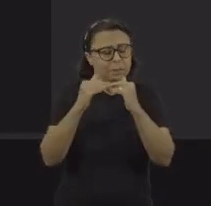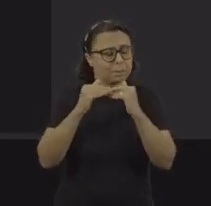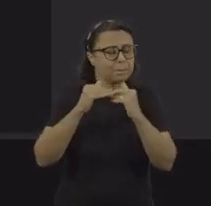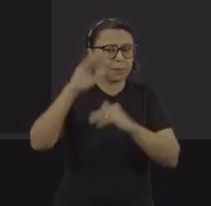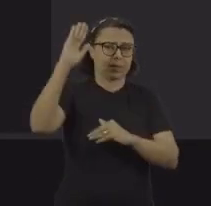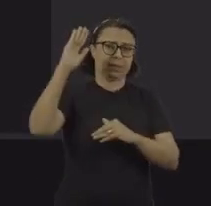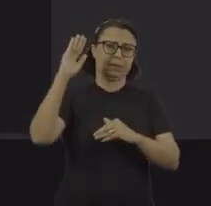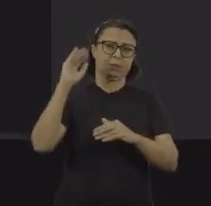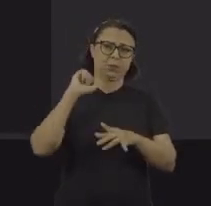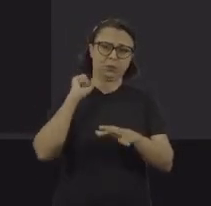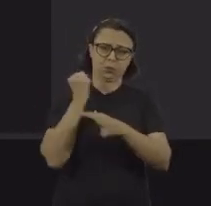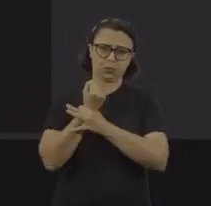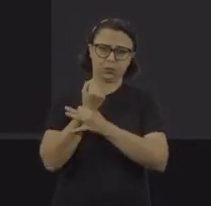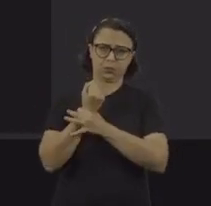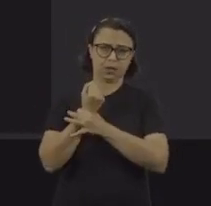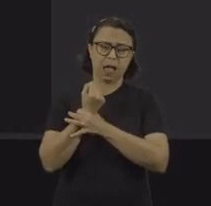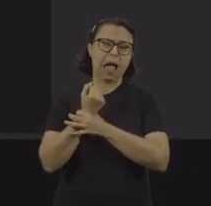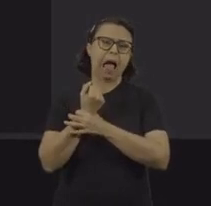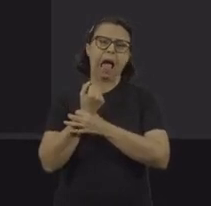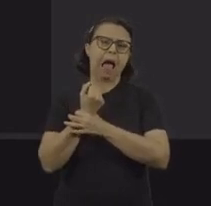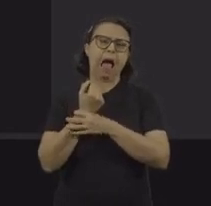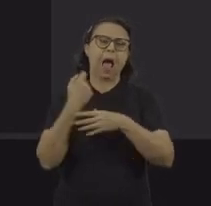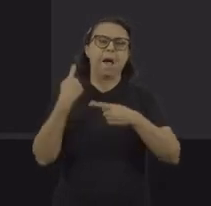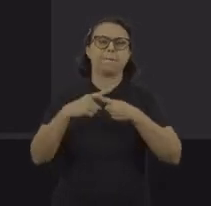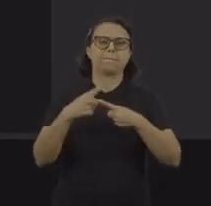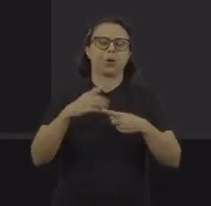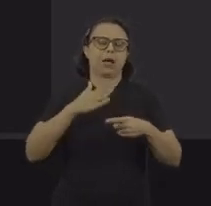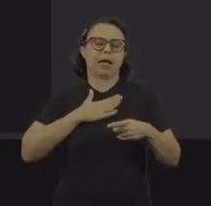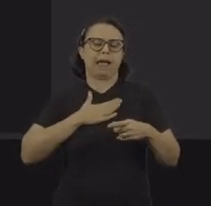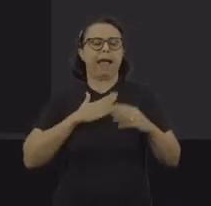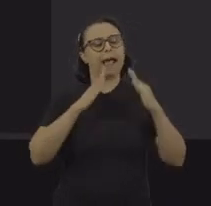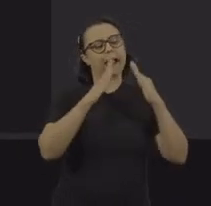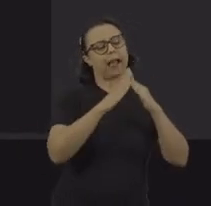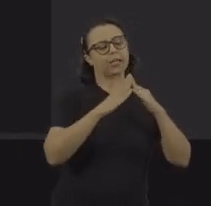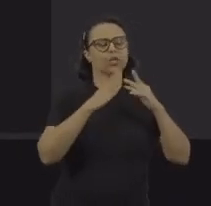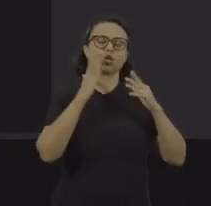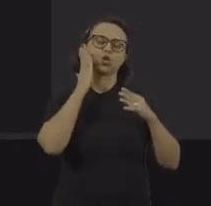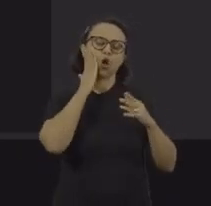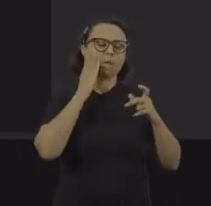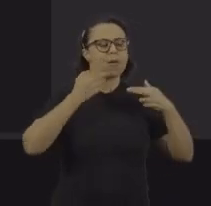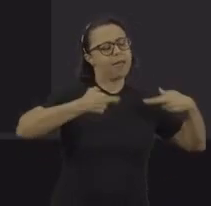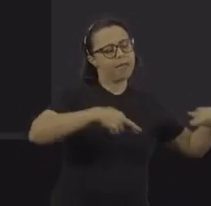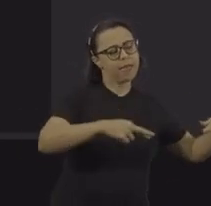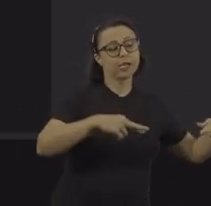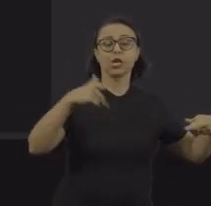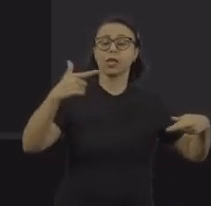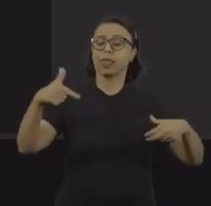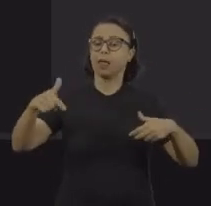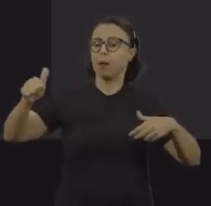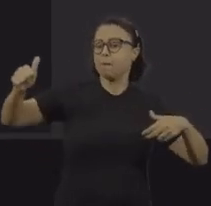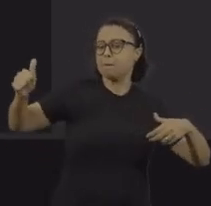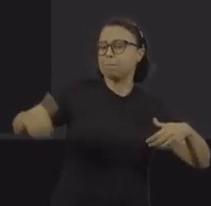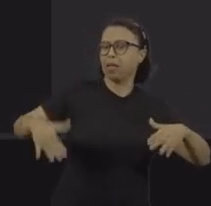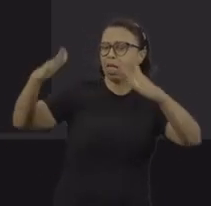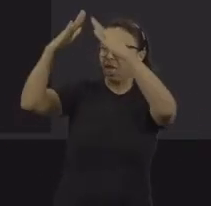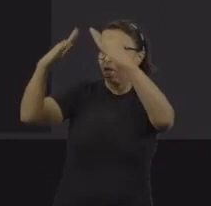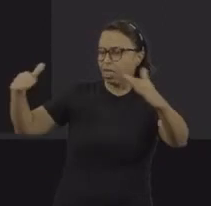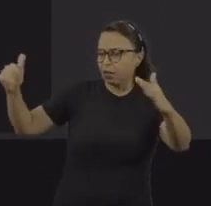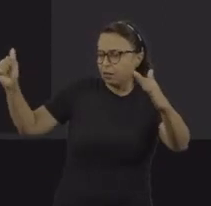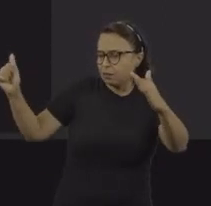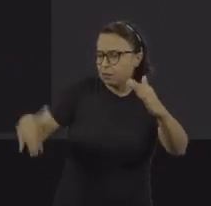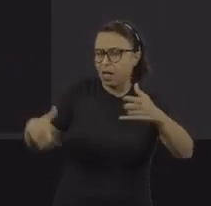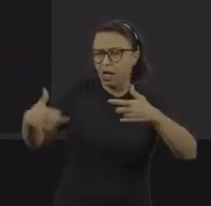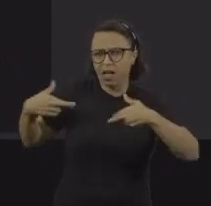né, então não é porque o trabalhador na sua casa ele dorme em redes que a gente oferece redes onde ele está na sua frente de trabalho.